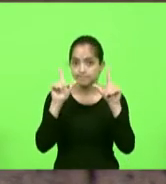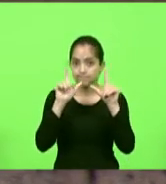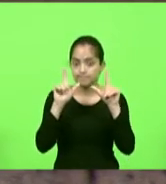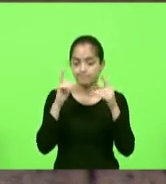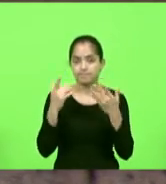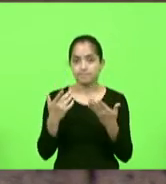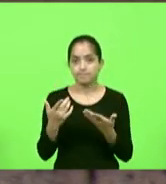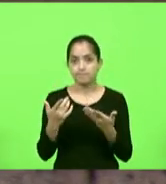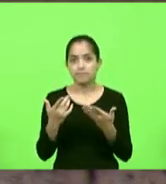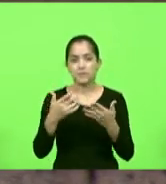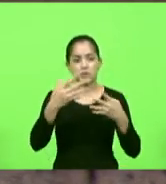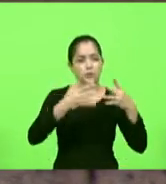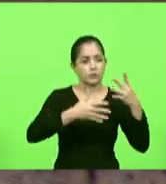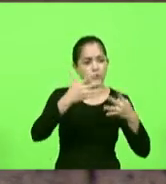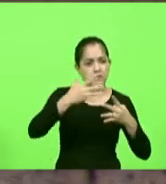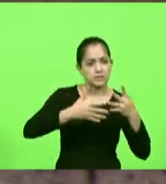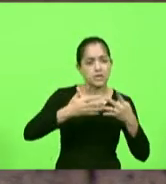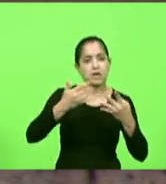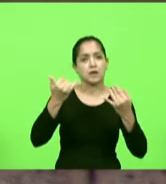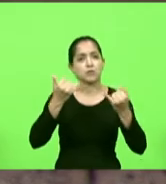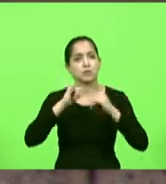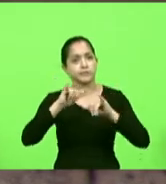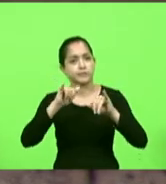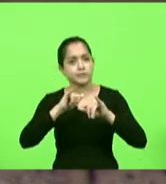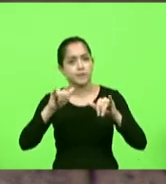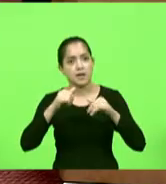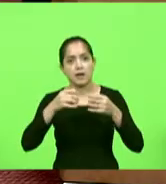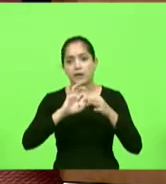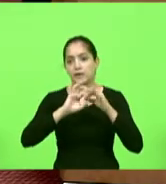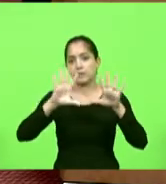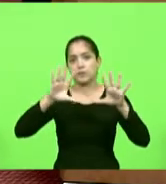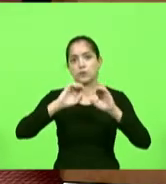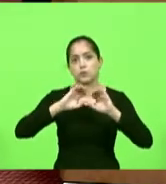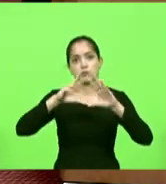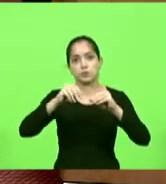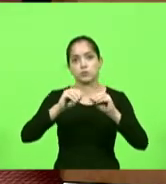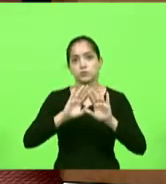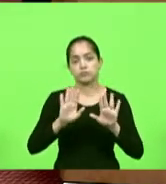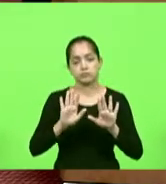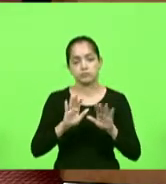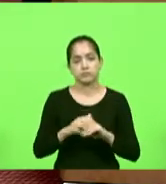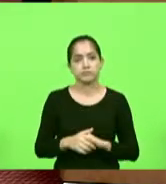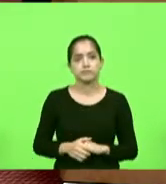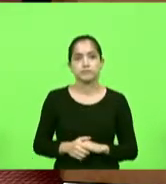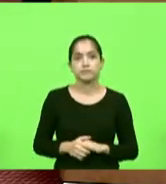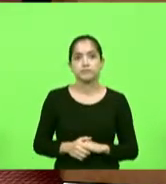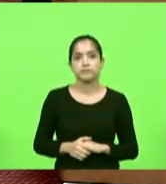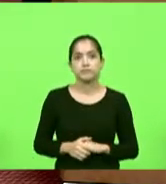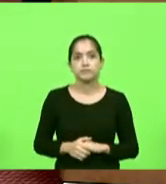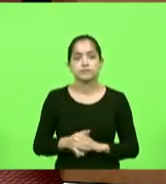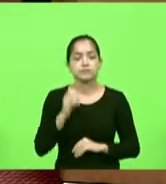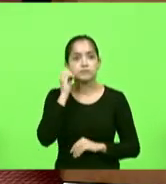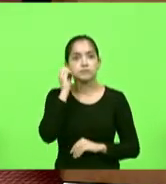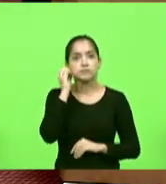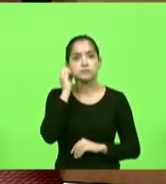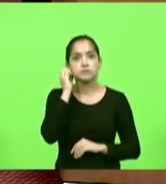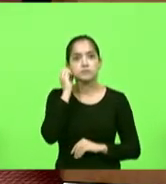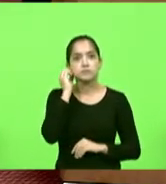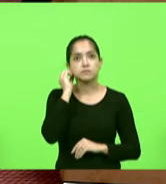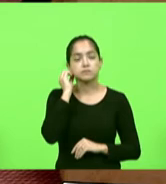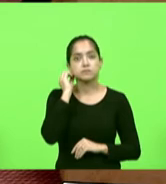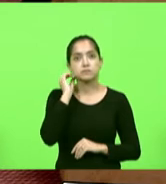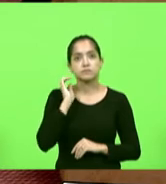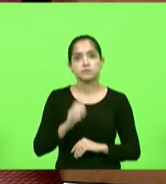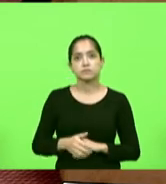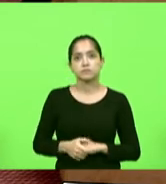que não haja confusão no sentido de que agora liberou geral obrigado muito obrigado é isso mesmo deputado Sérgio uma parte também para